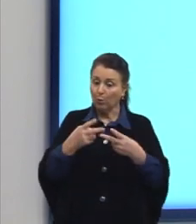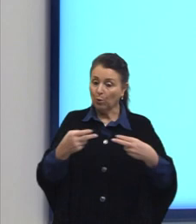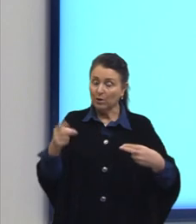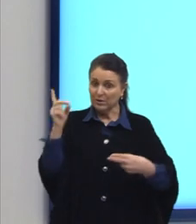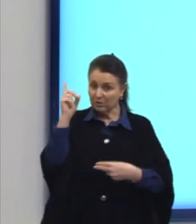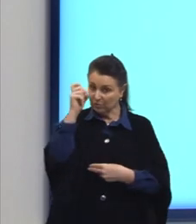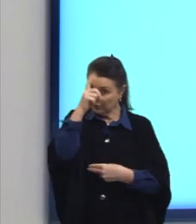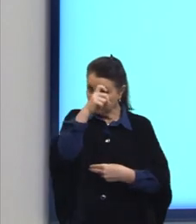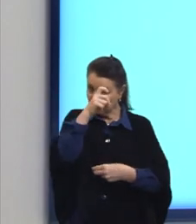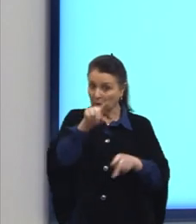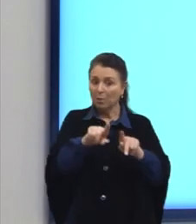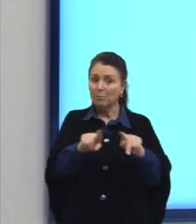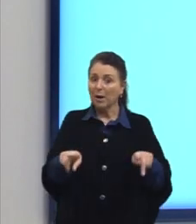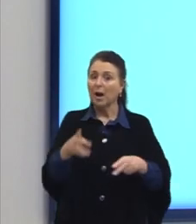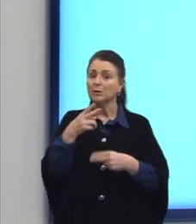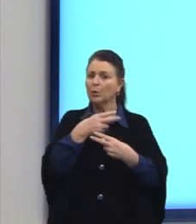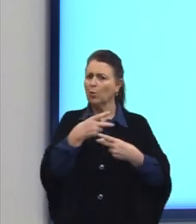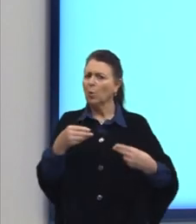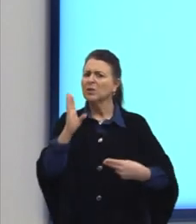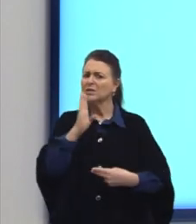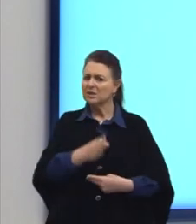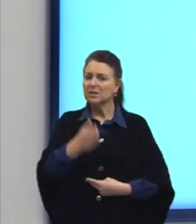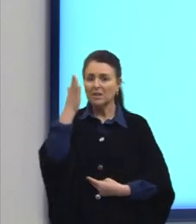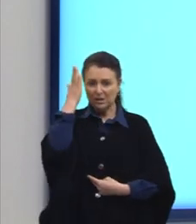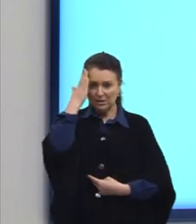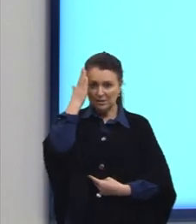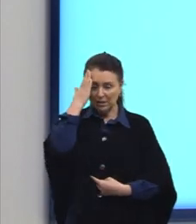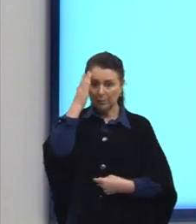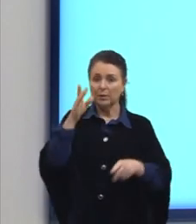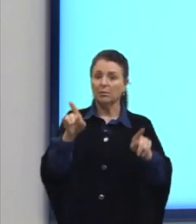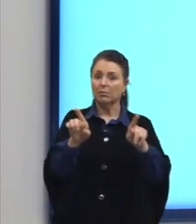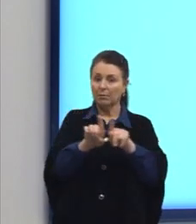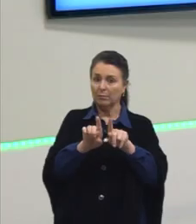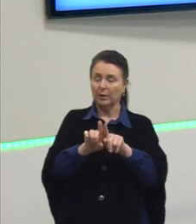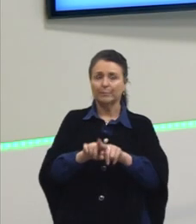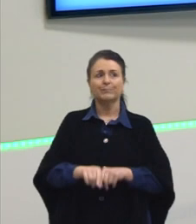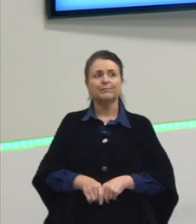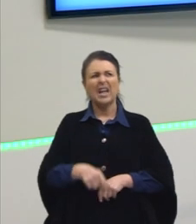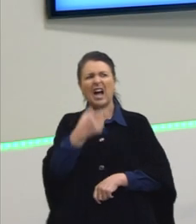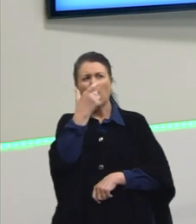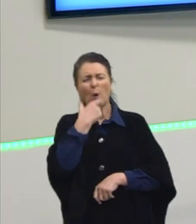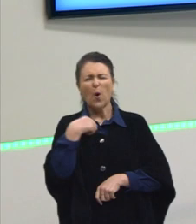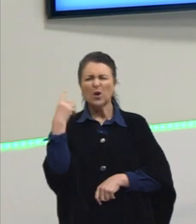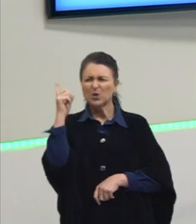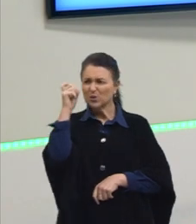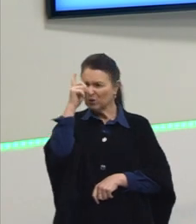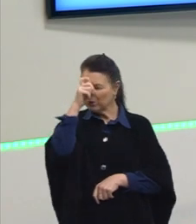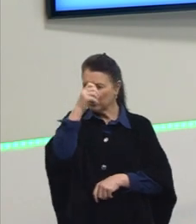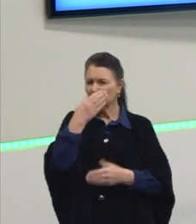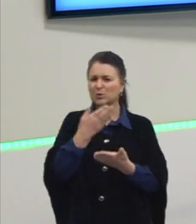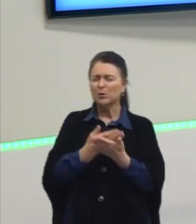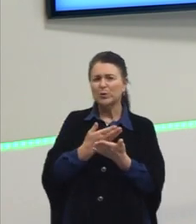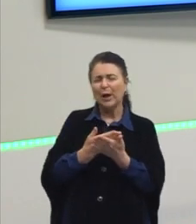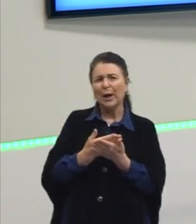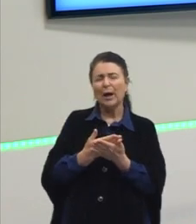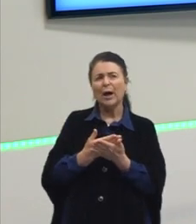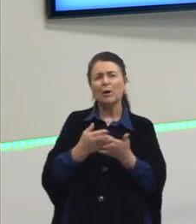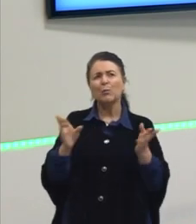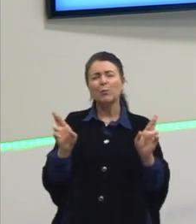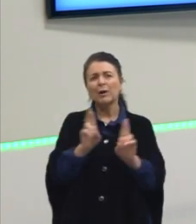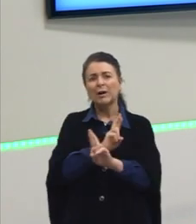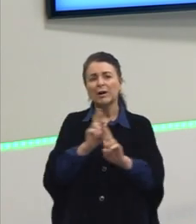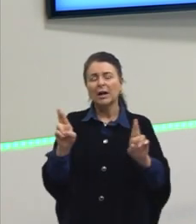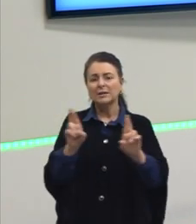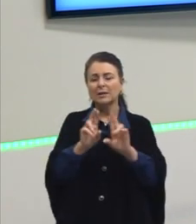vocês já sabem. Ah, professor, eu tenho muita dificuldade na hora de estudar com relação às